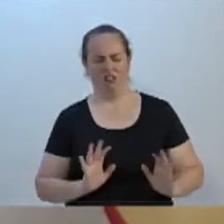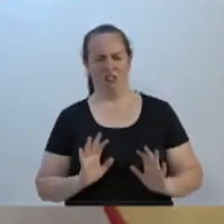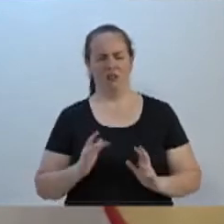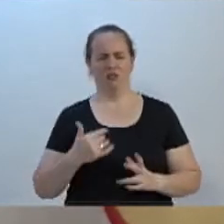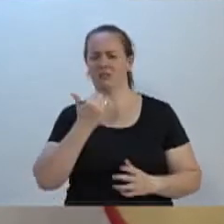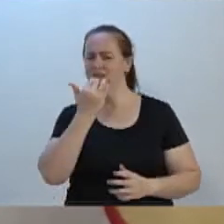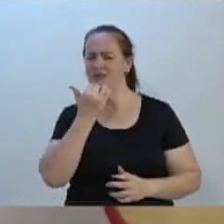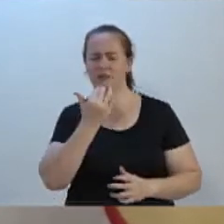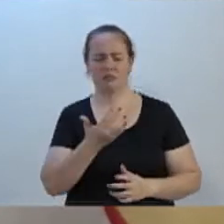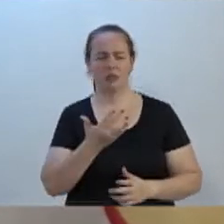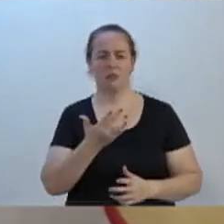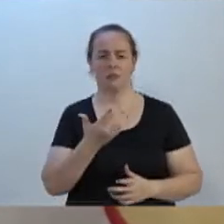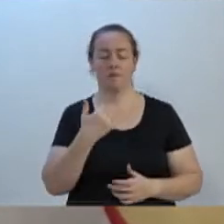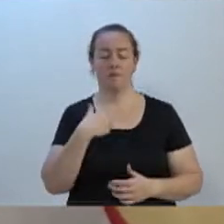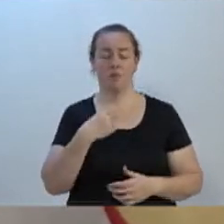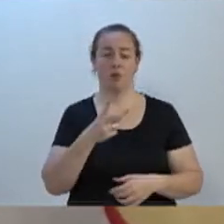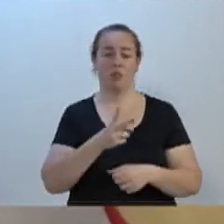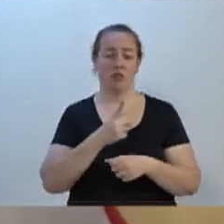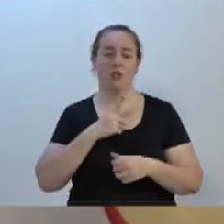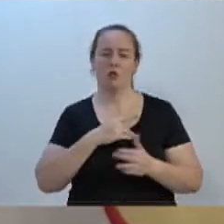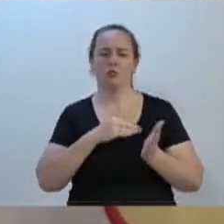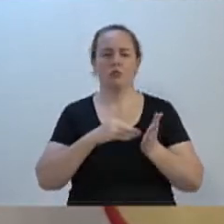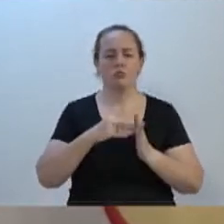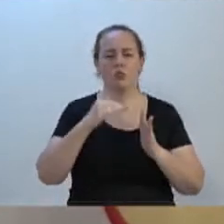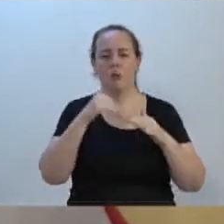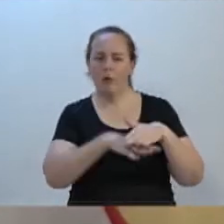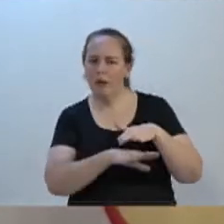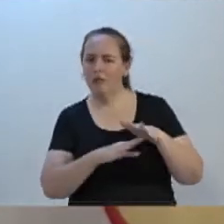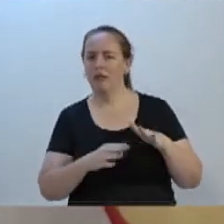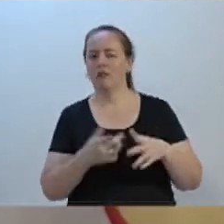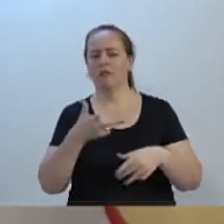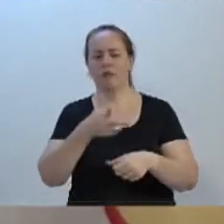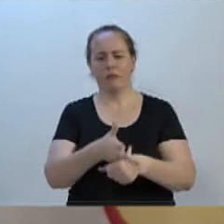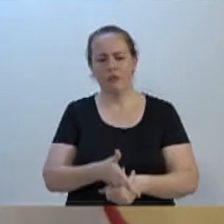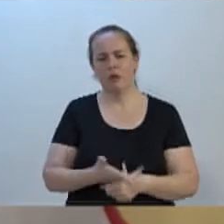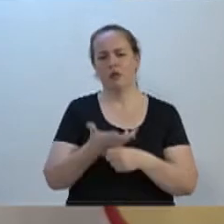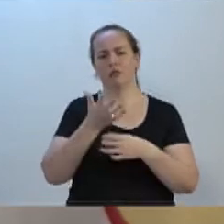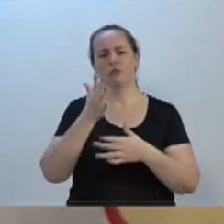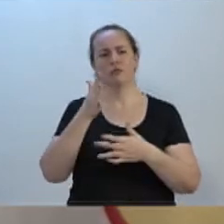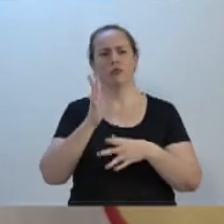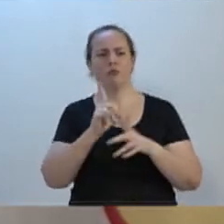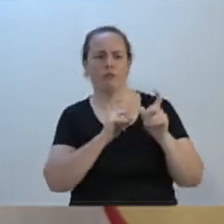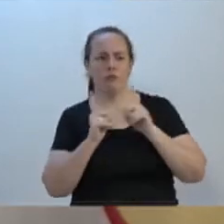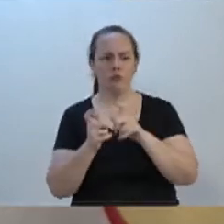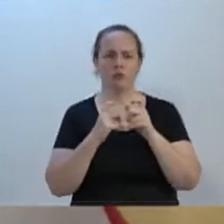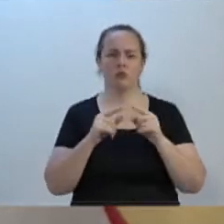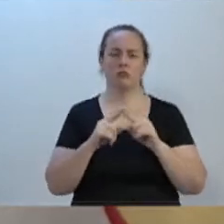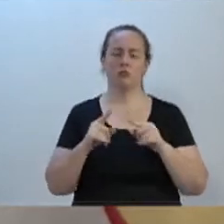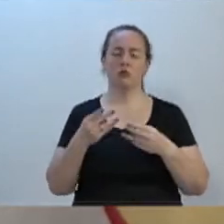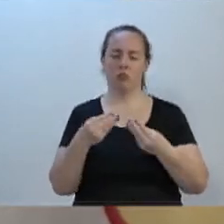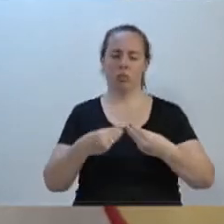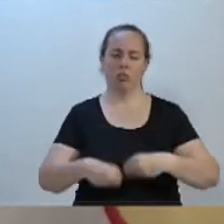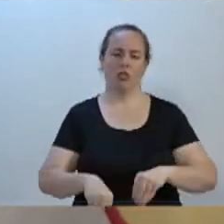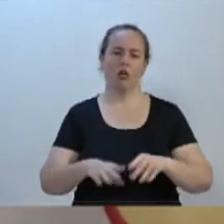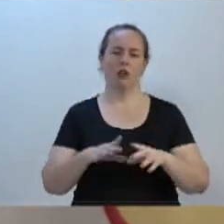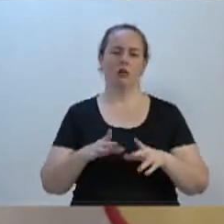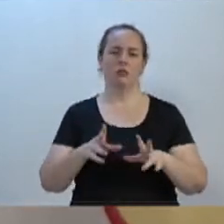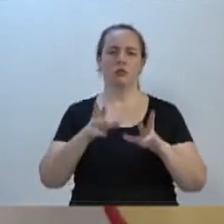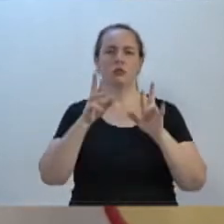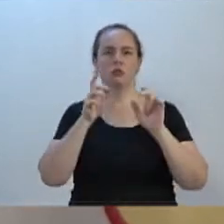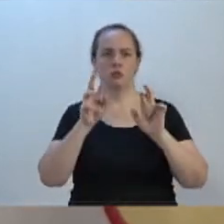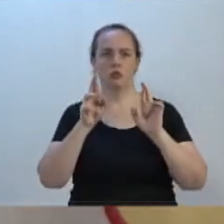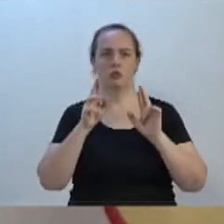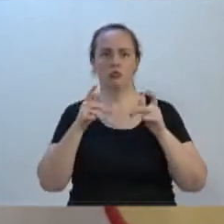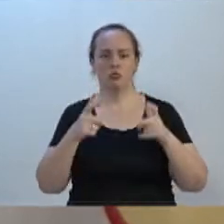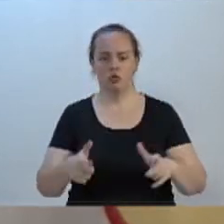não dá para... Eu tenho isso tudo catalogado, vídeos, fotos. Era uma situação muito precária, graças a Deus está